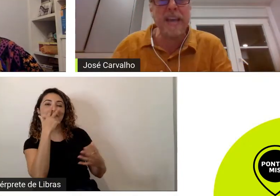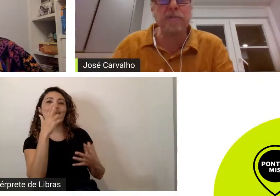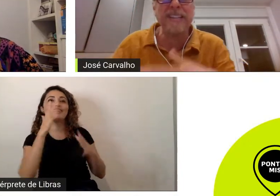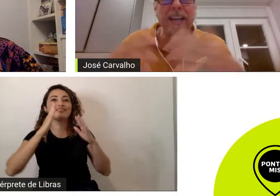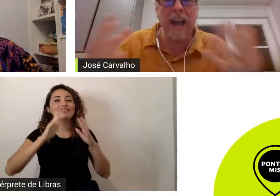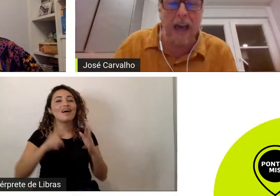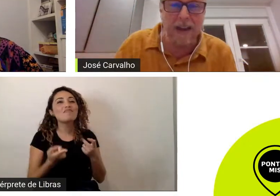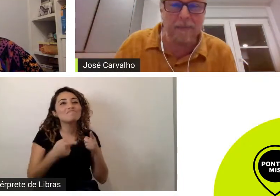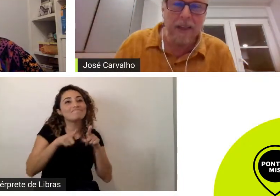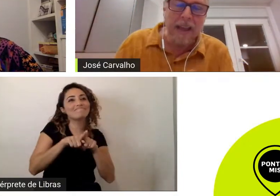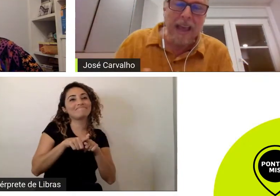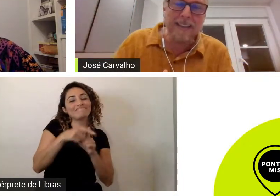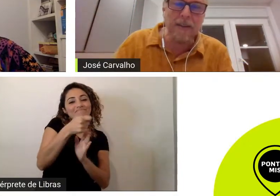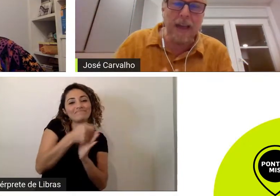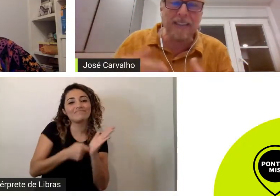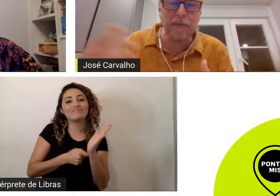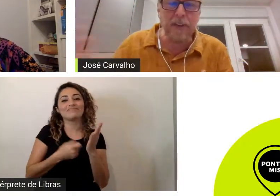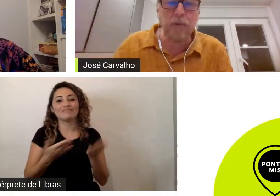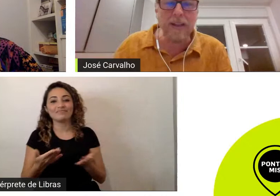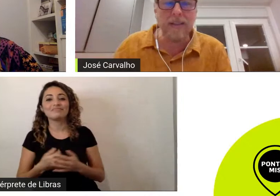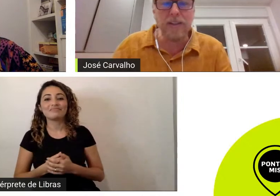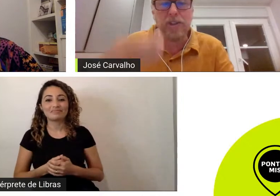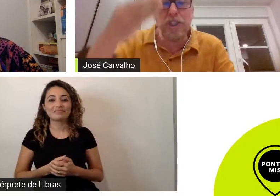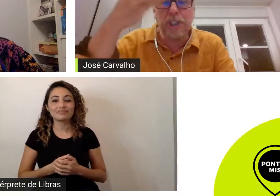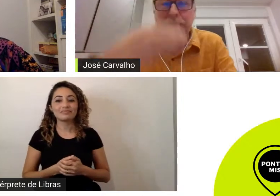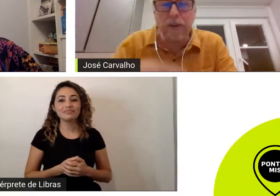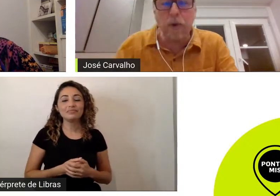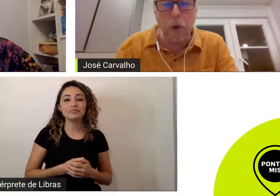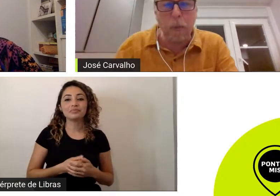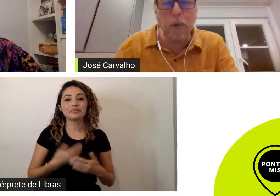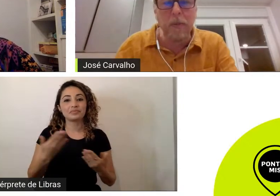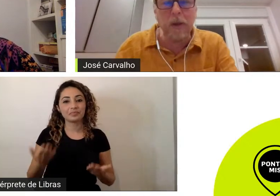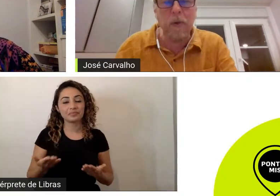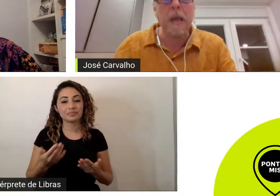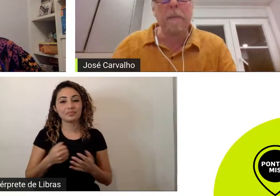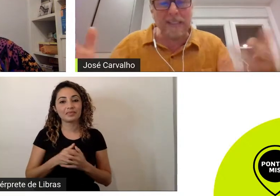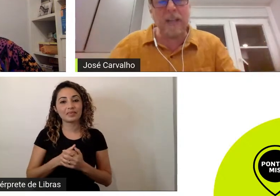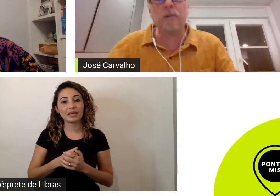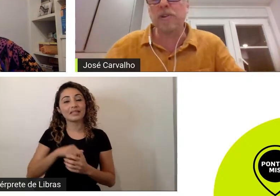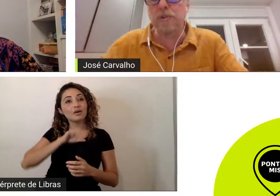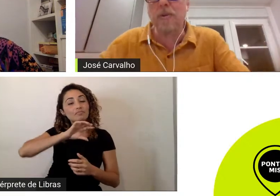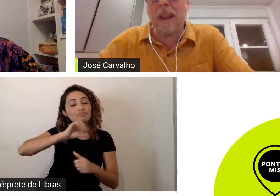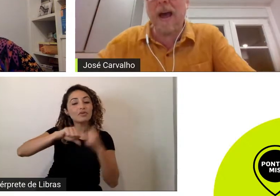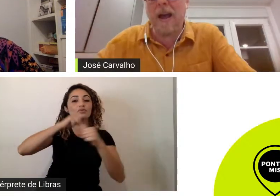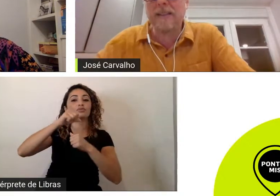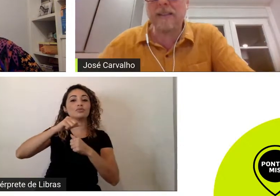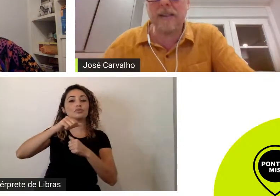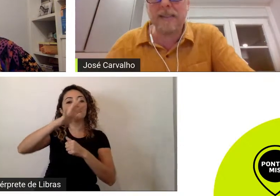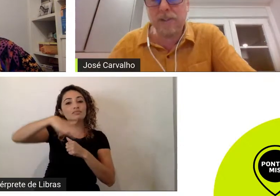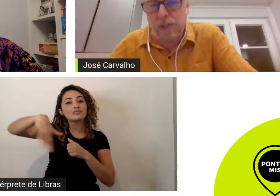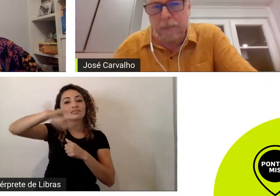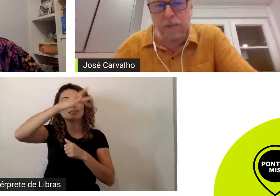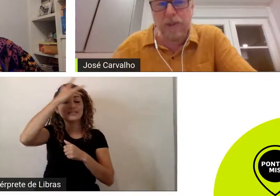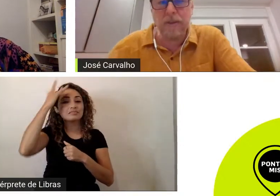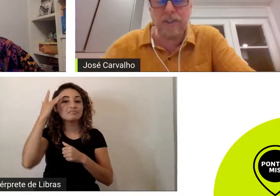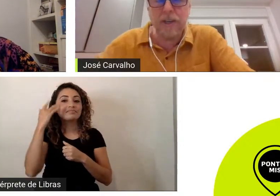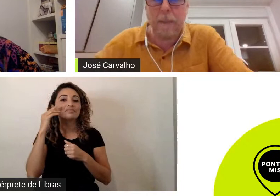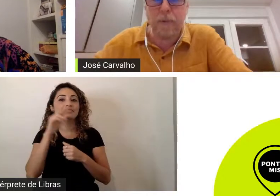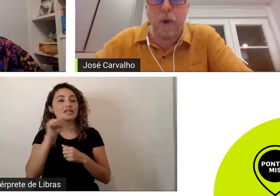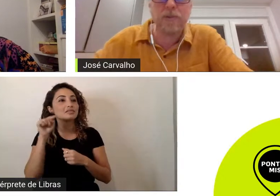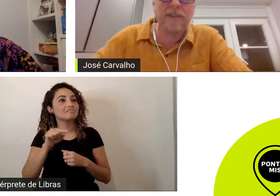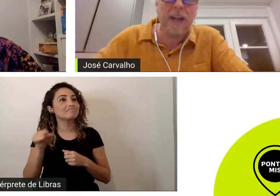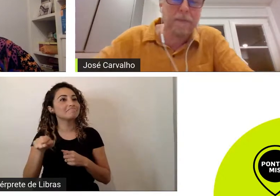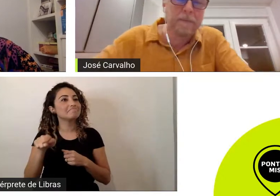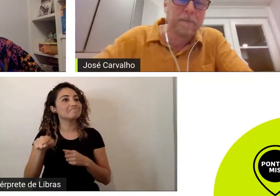meio sem cara essa virtualidade desfigurou o público mas ele continua lá esse tipo de